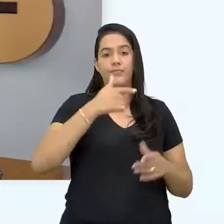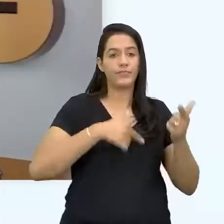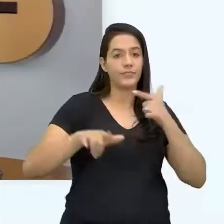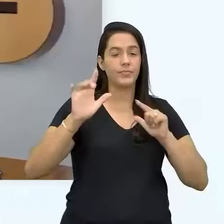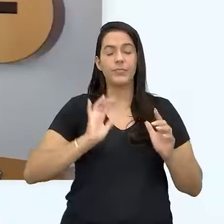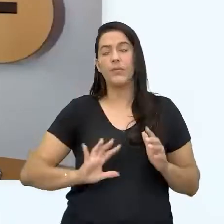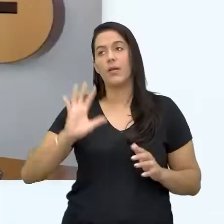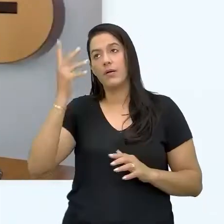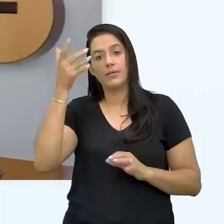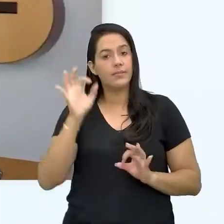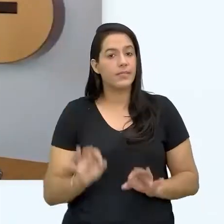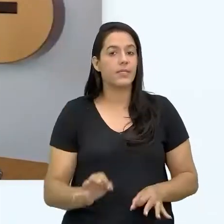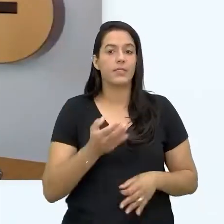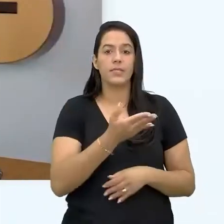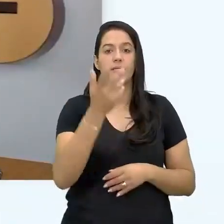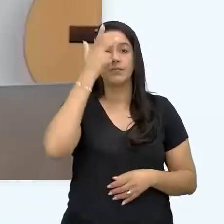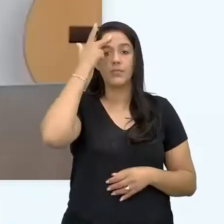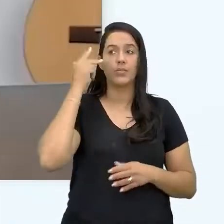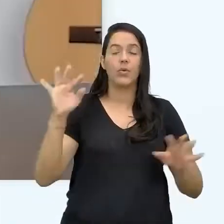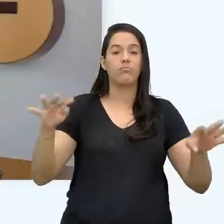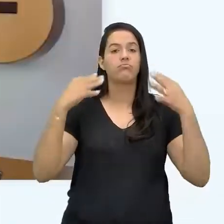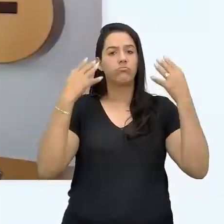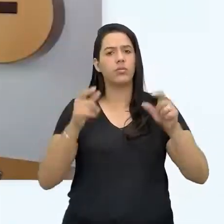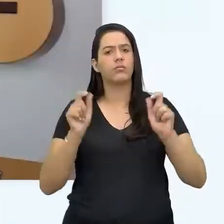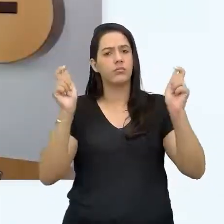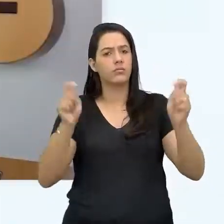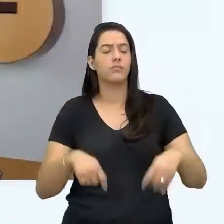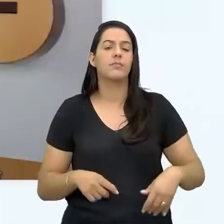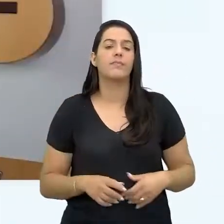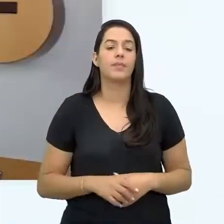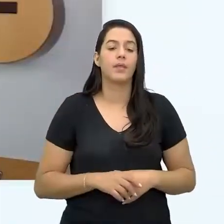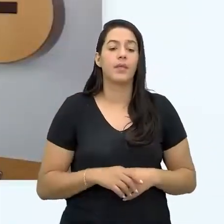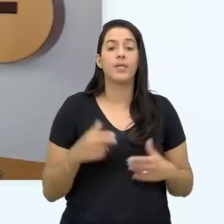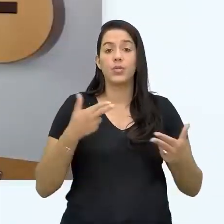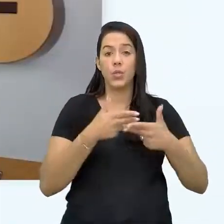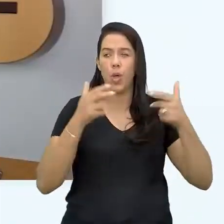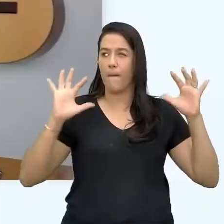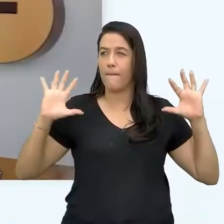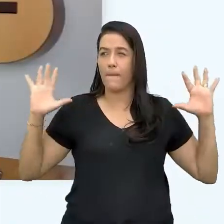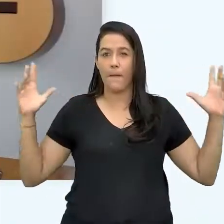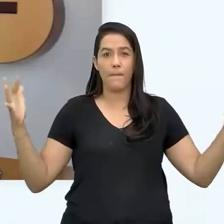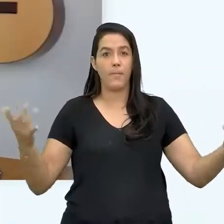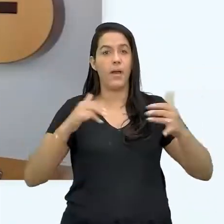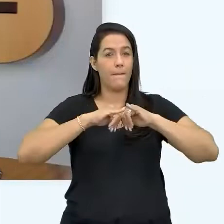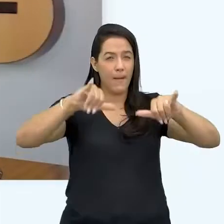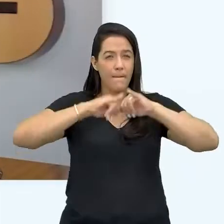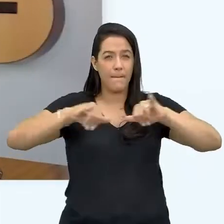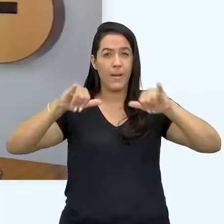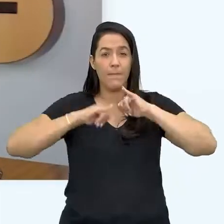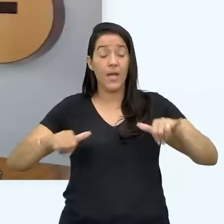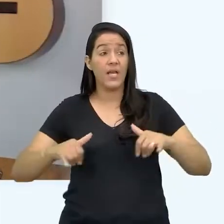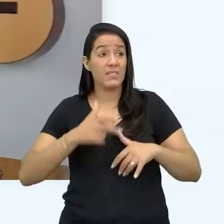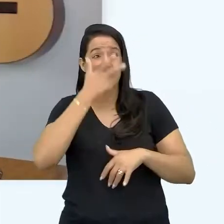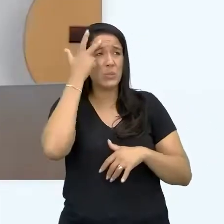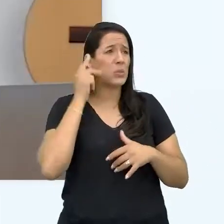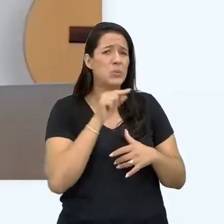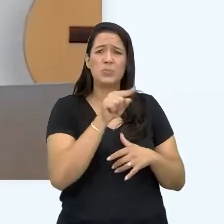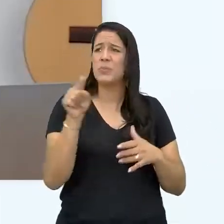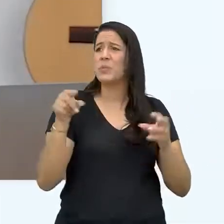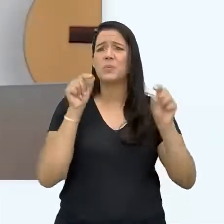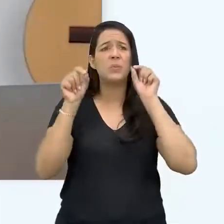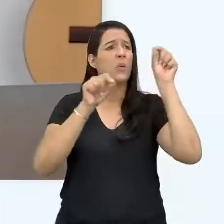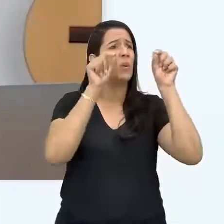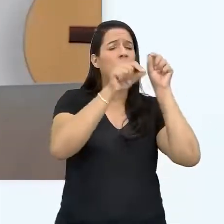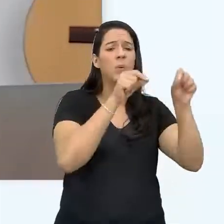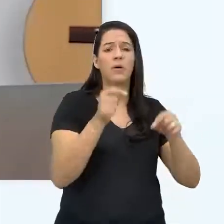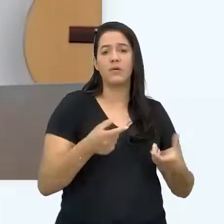situação específica que as pessoas te reconheçam. Por quê? Quanto menos coisa você comunicar, mais fácil vai ser as pessoas lembrarem de você. Se eu